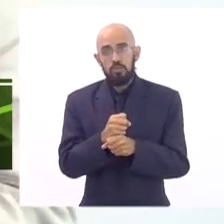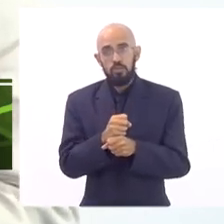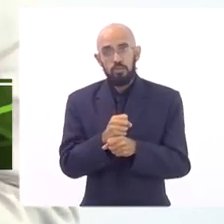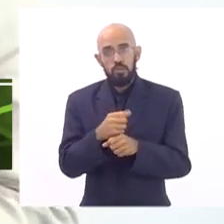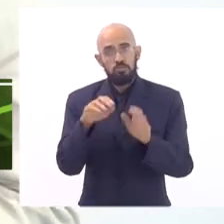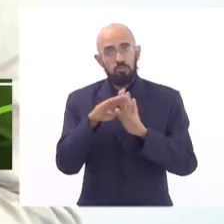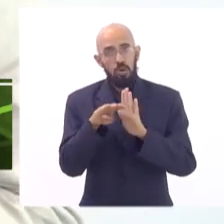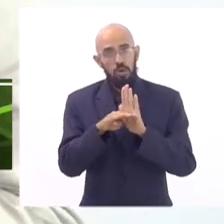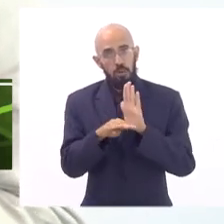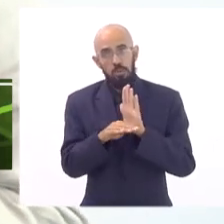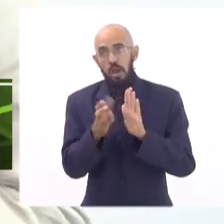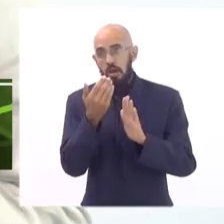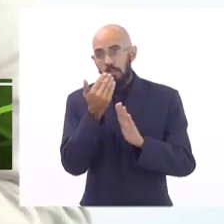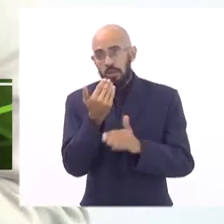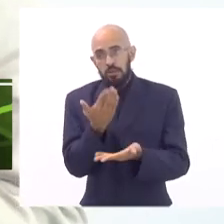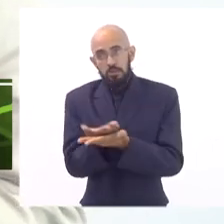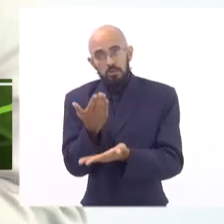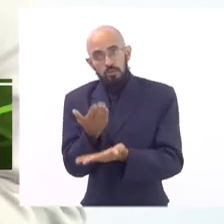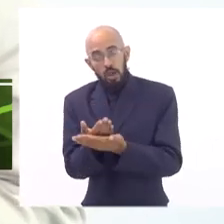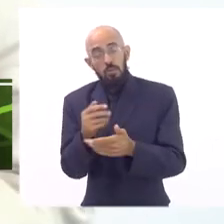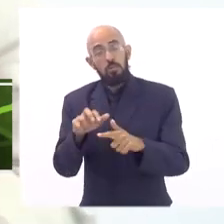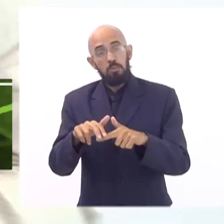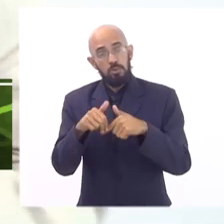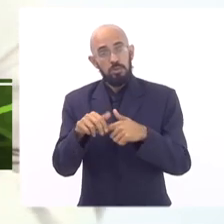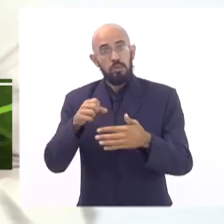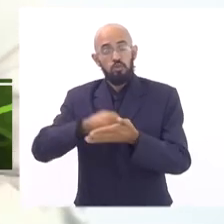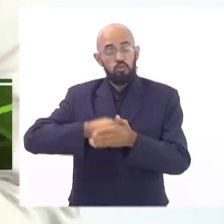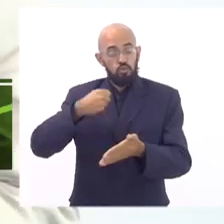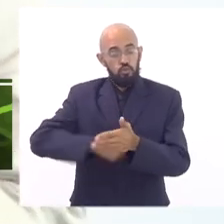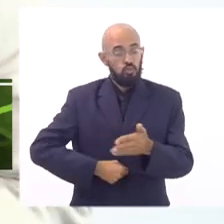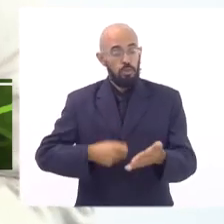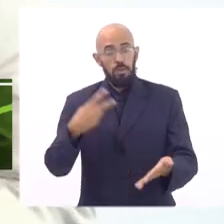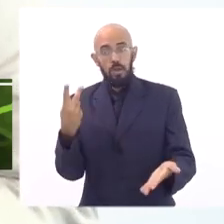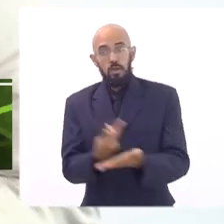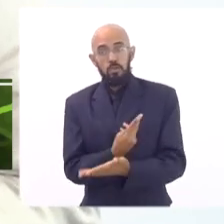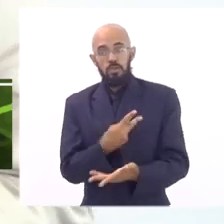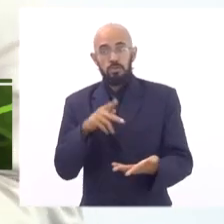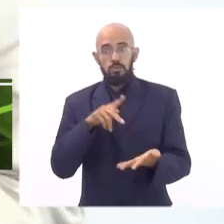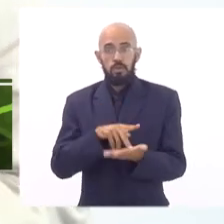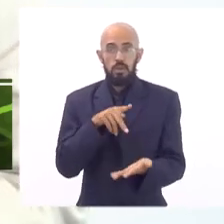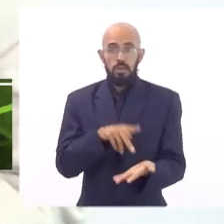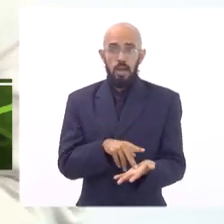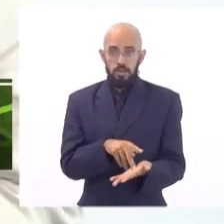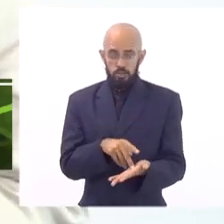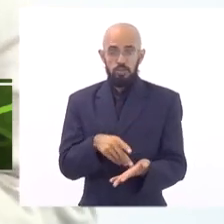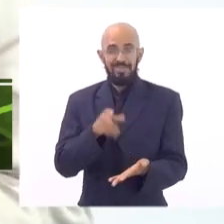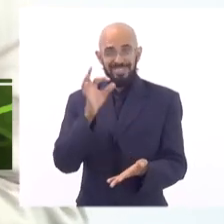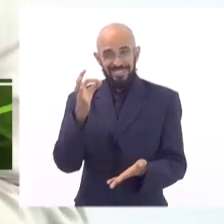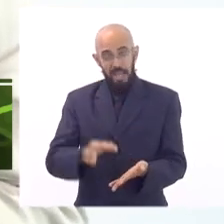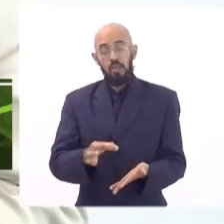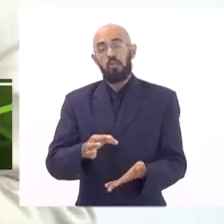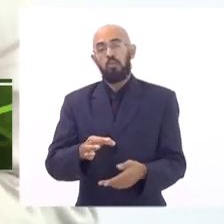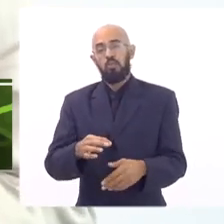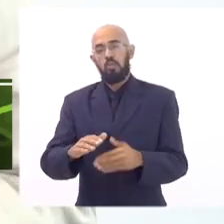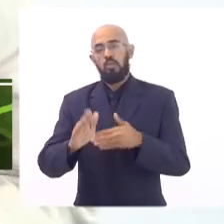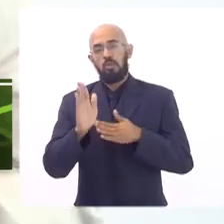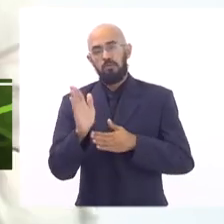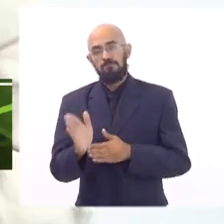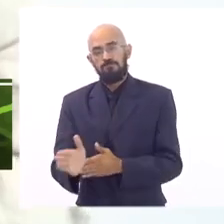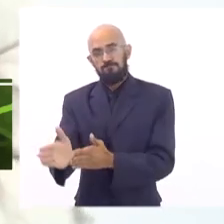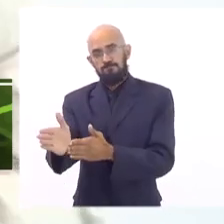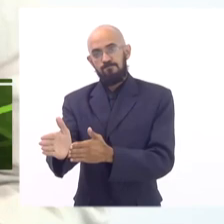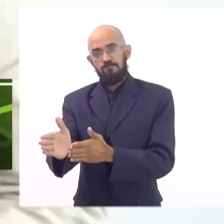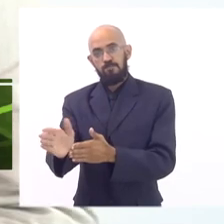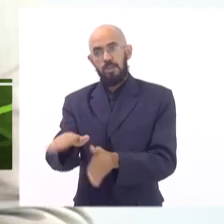pra que ele funcione de uma forma que seja de fato consistente e coerente com seus princípios então eu